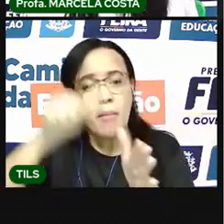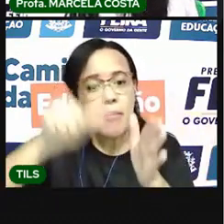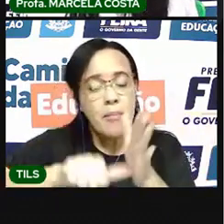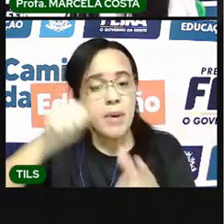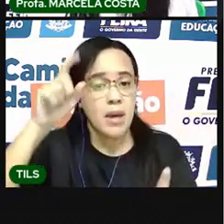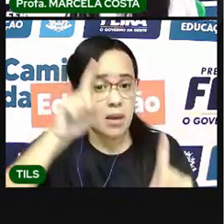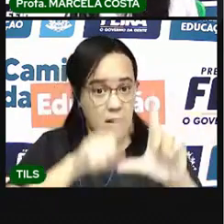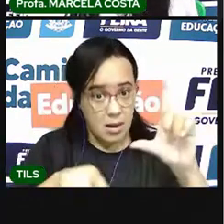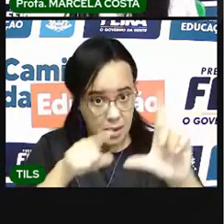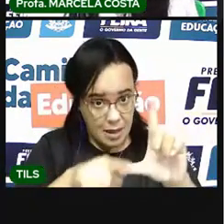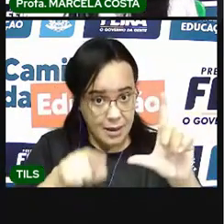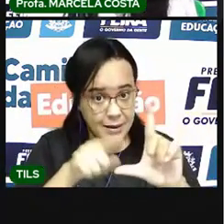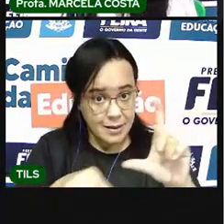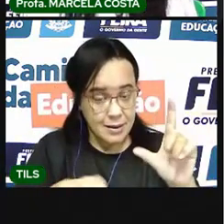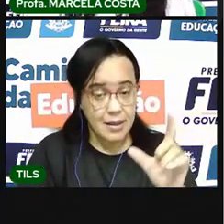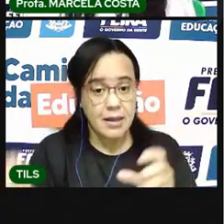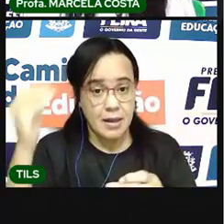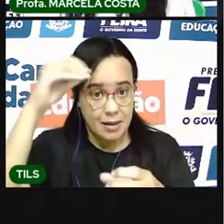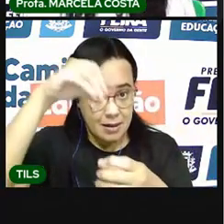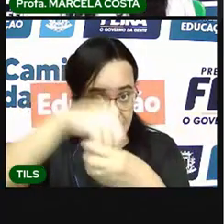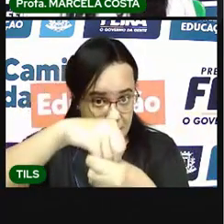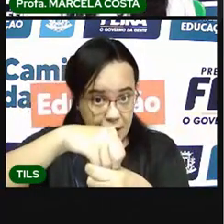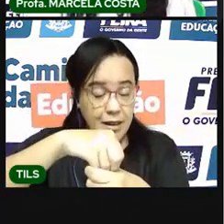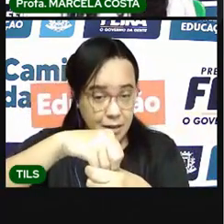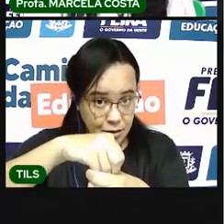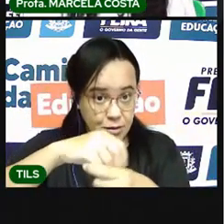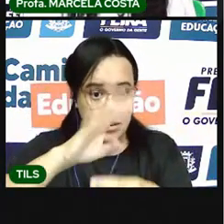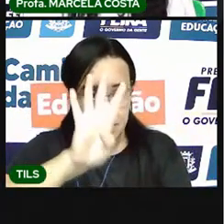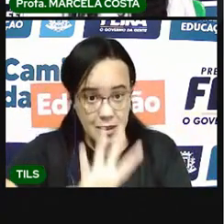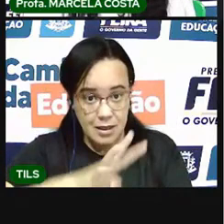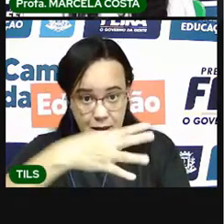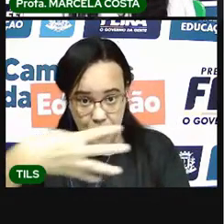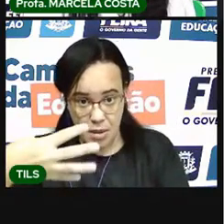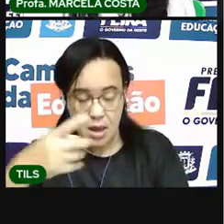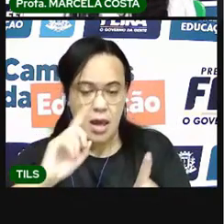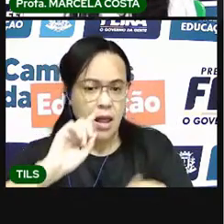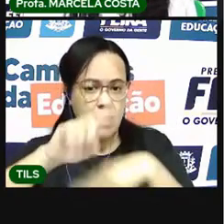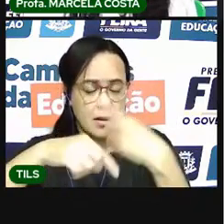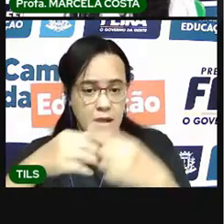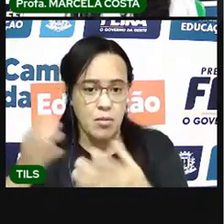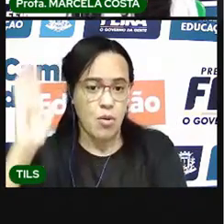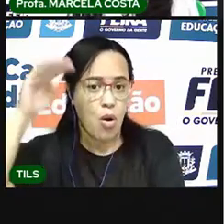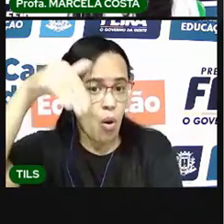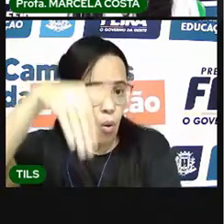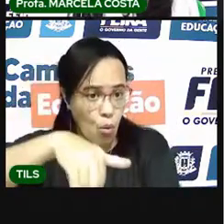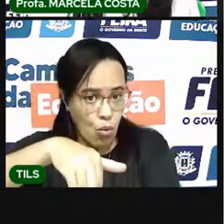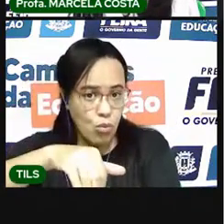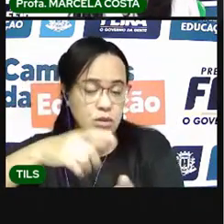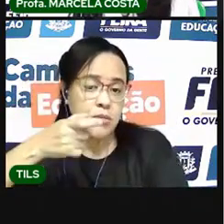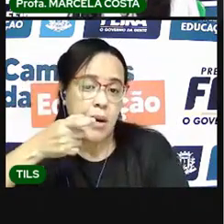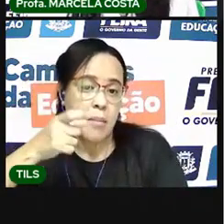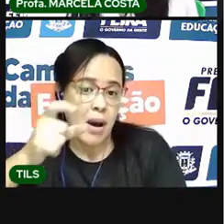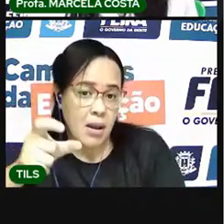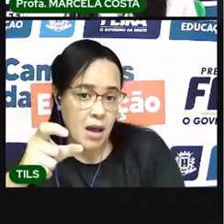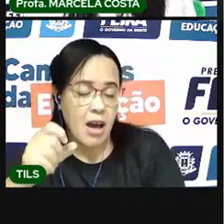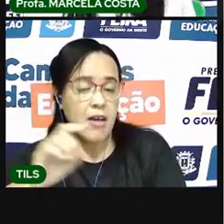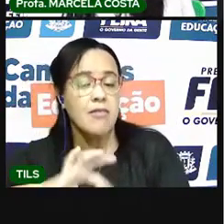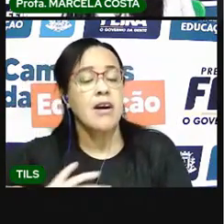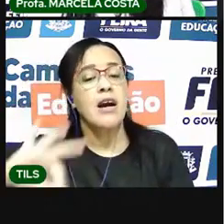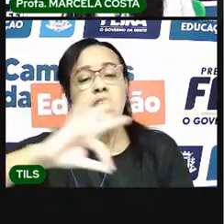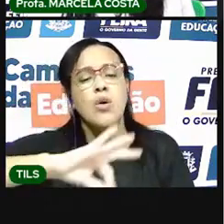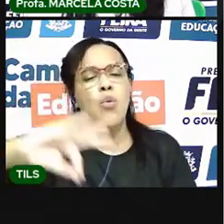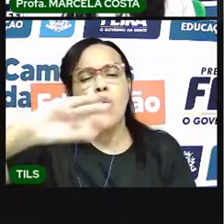dessa palavra, nessa coluna. Depois, a última letra da palavra. E o número total de